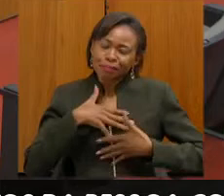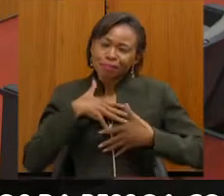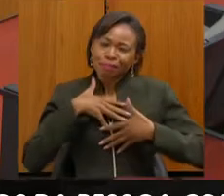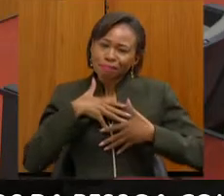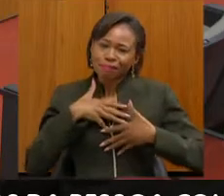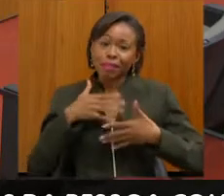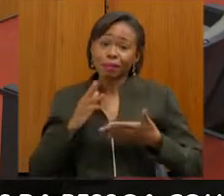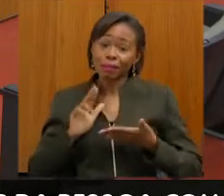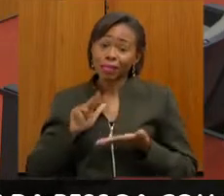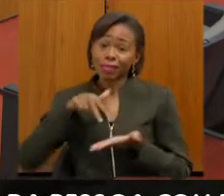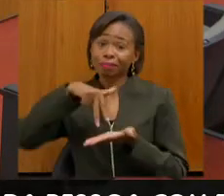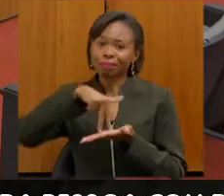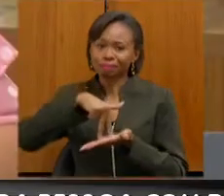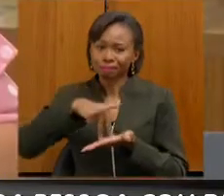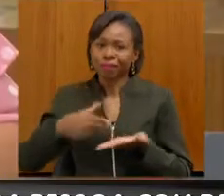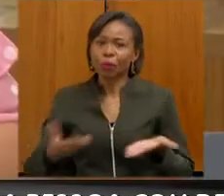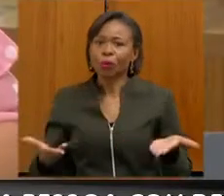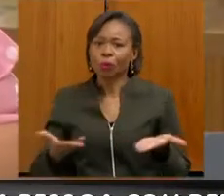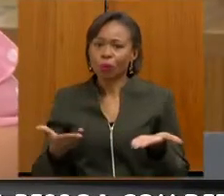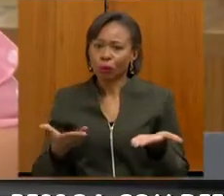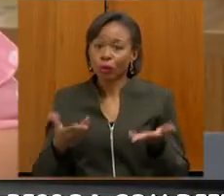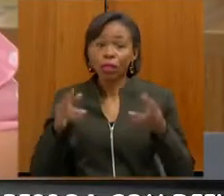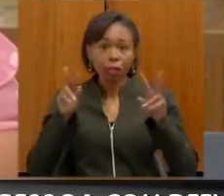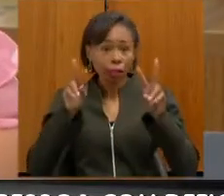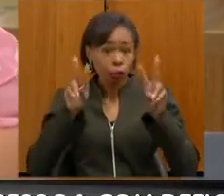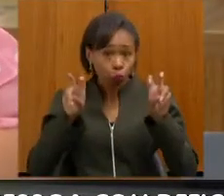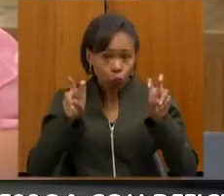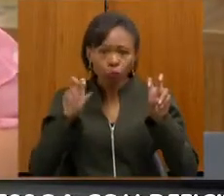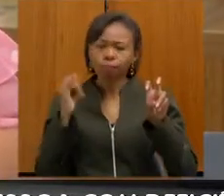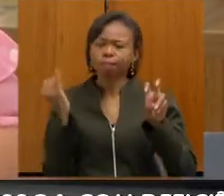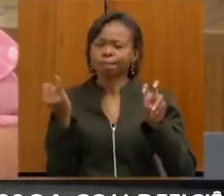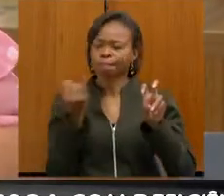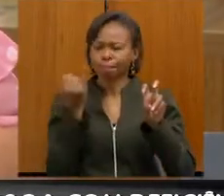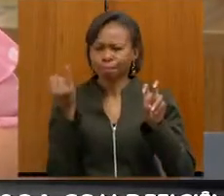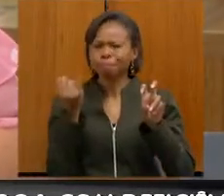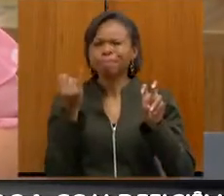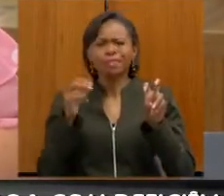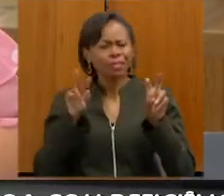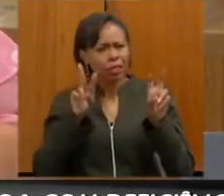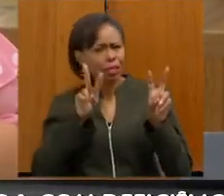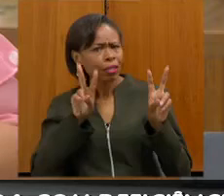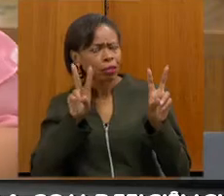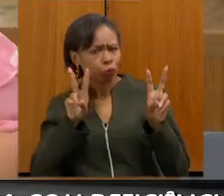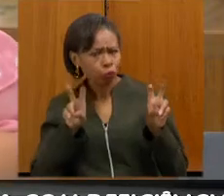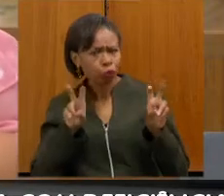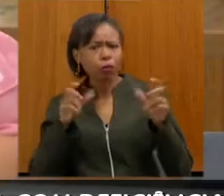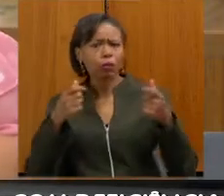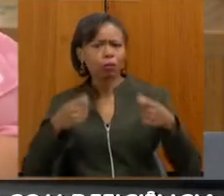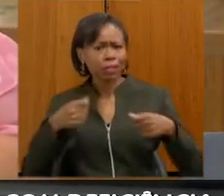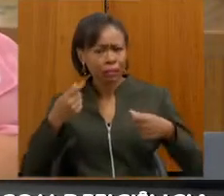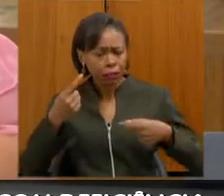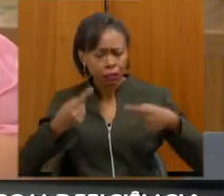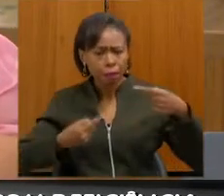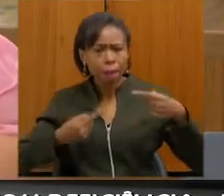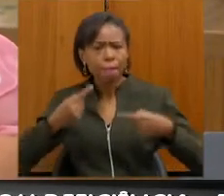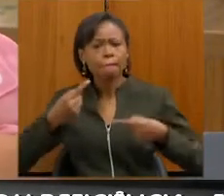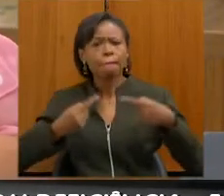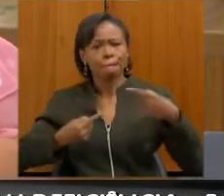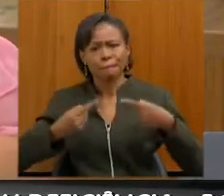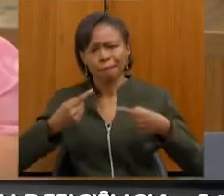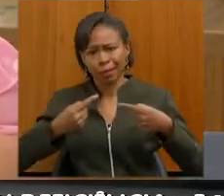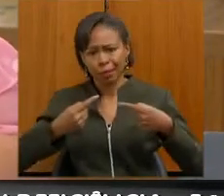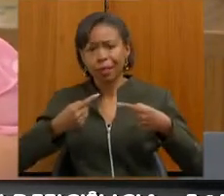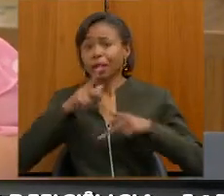aqui, porque eu acho que é um assunto muito importante, e é um assunto que deve ser discutido mesmo, porque as pessoas